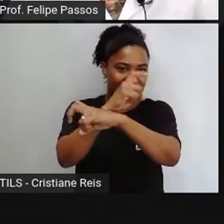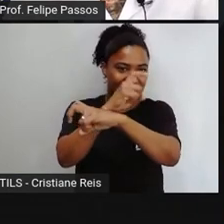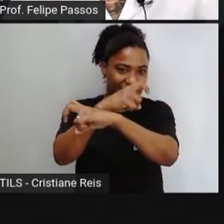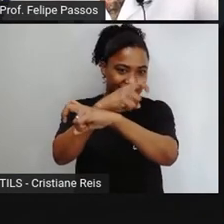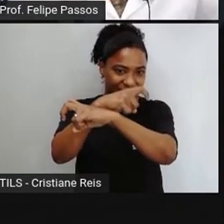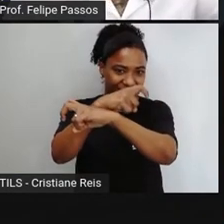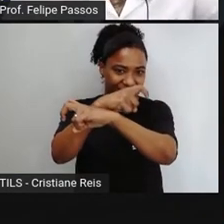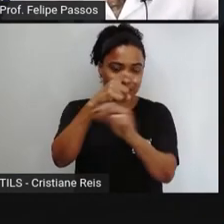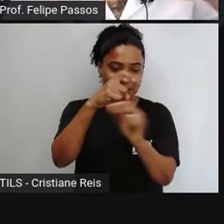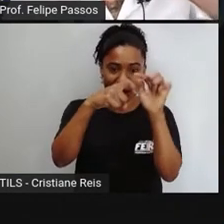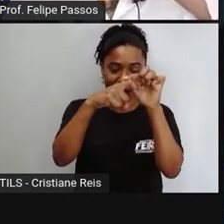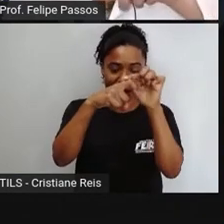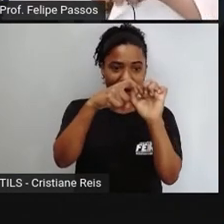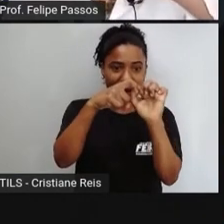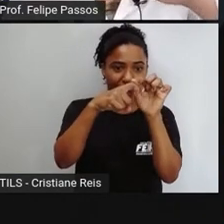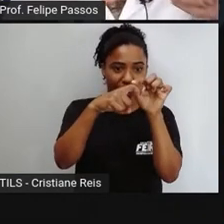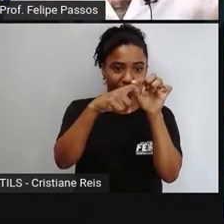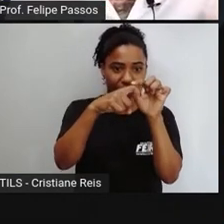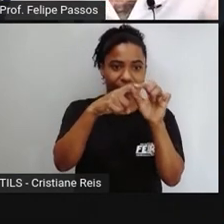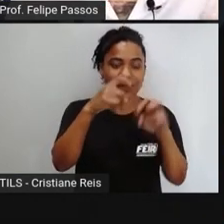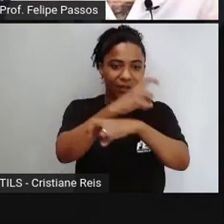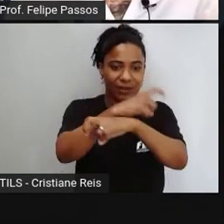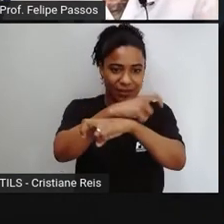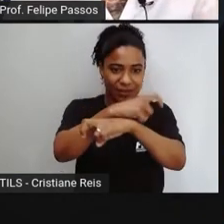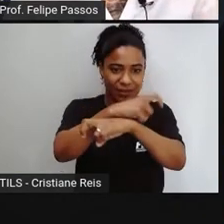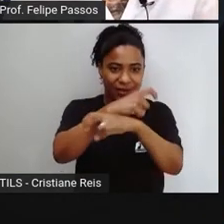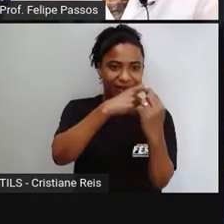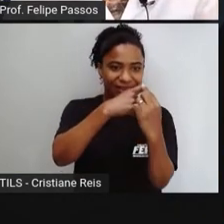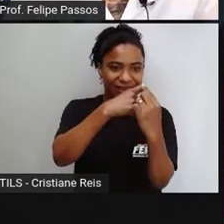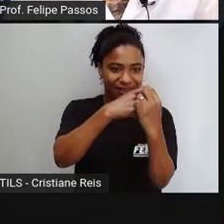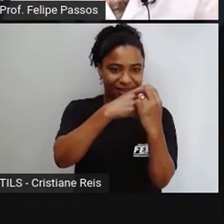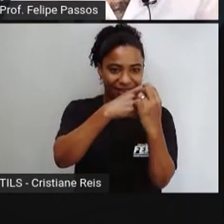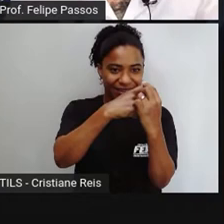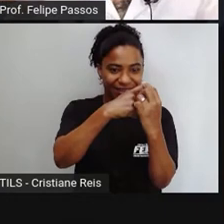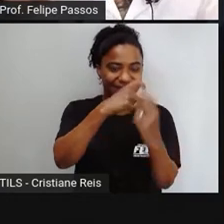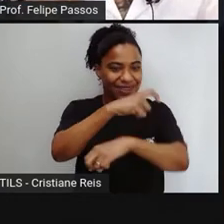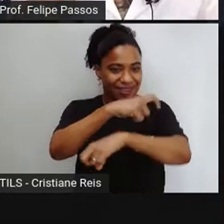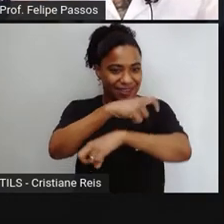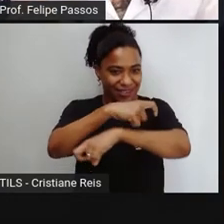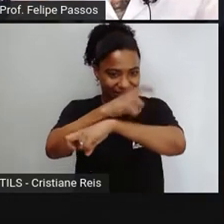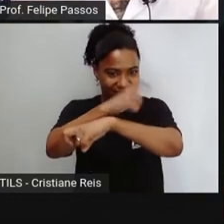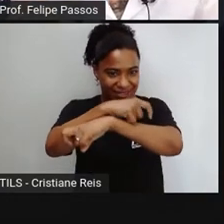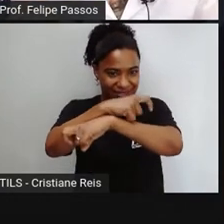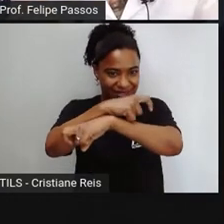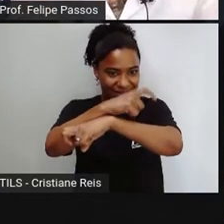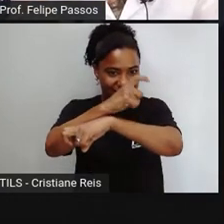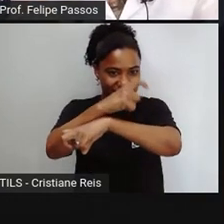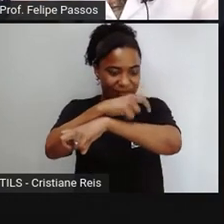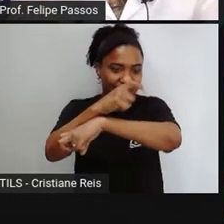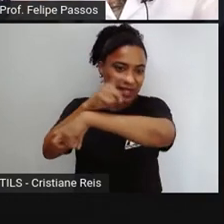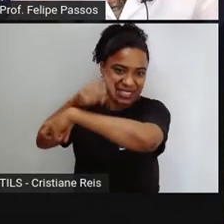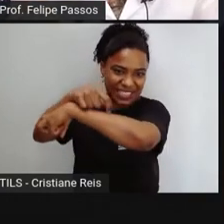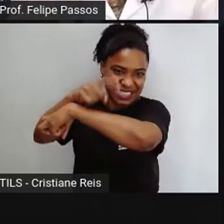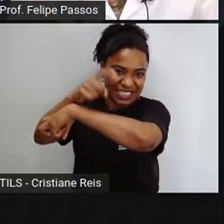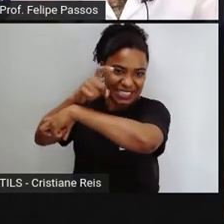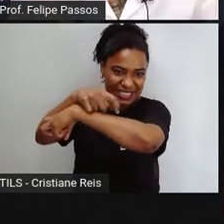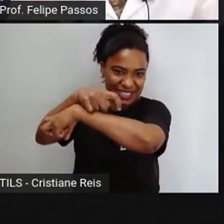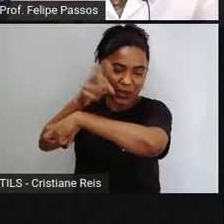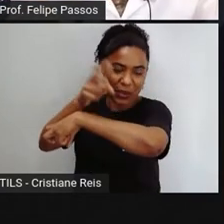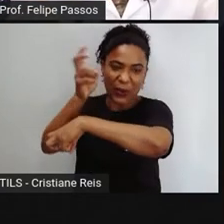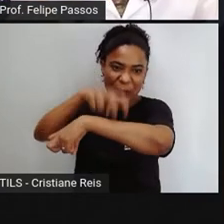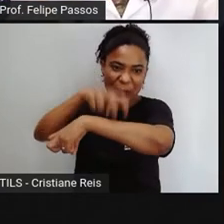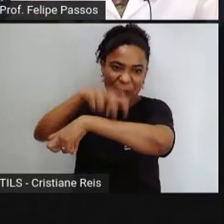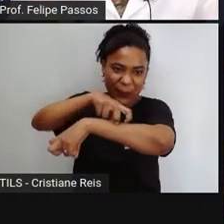de veneno. Perdão, glândula de peçonha. E aí ele inocula essa peçonha através dessa agulha aí.